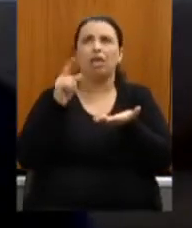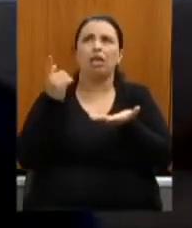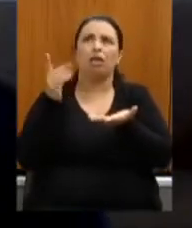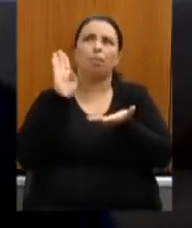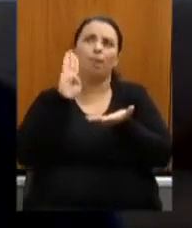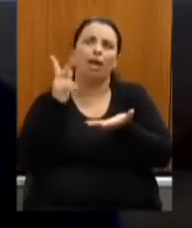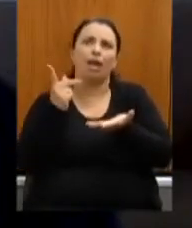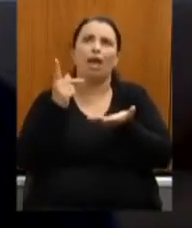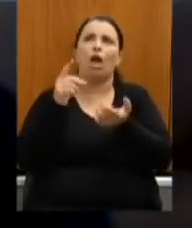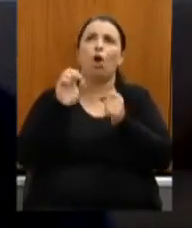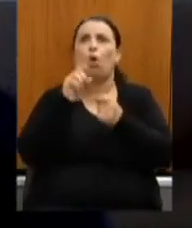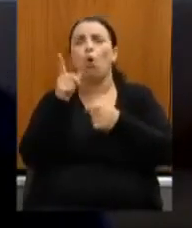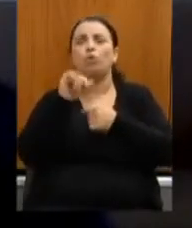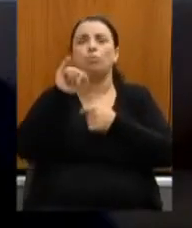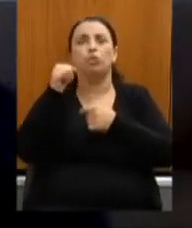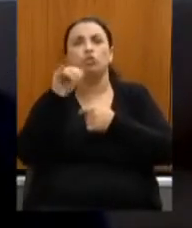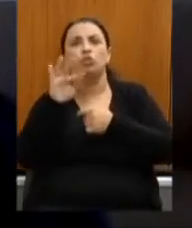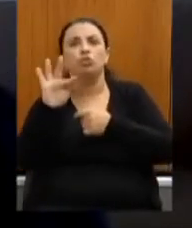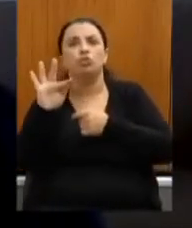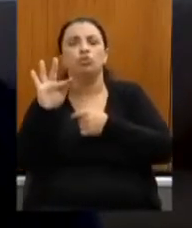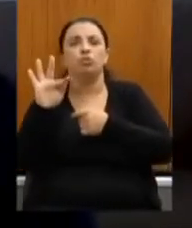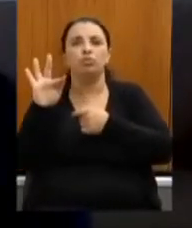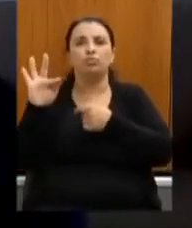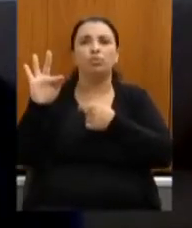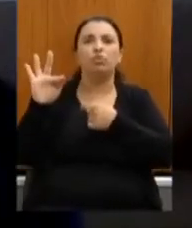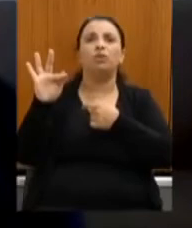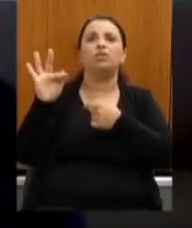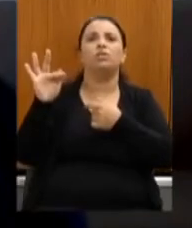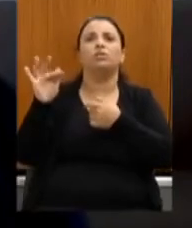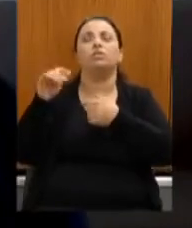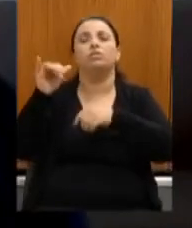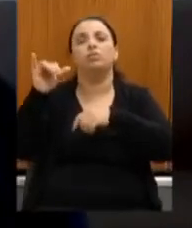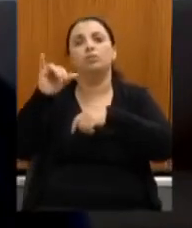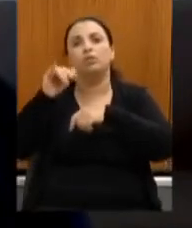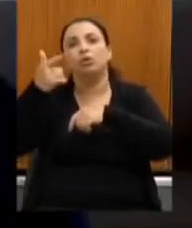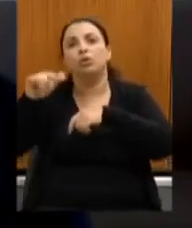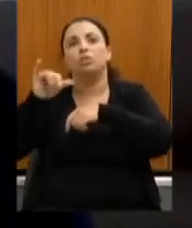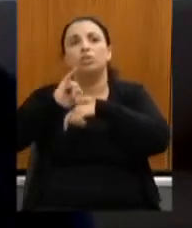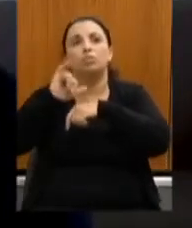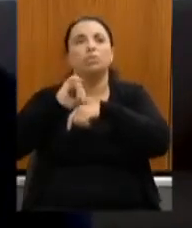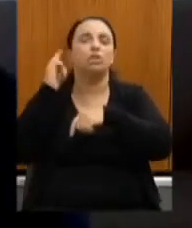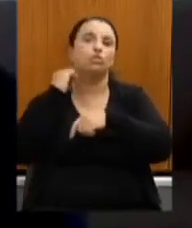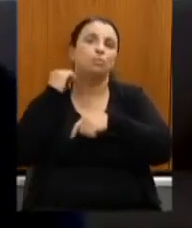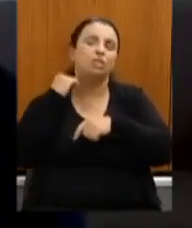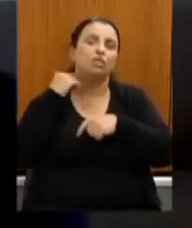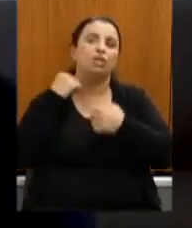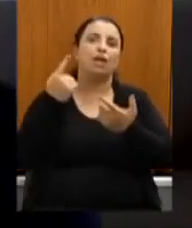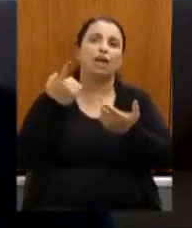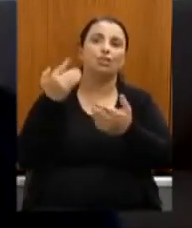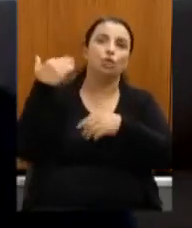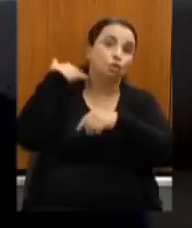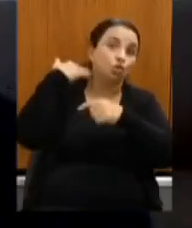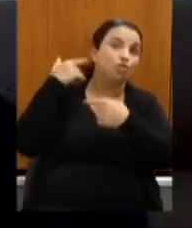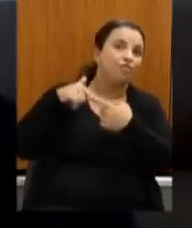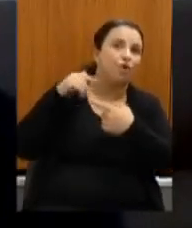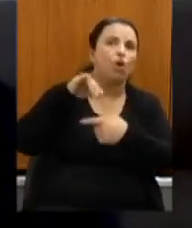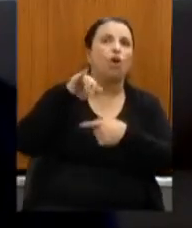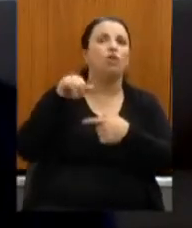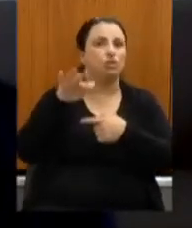Fora nas subcapitais de Minas Gerais nas regiões mais ricas ou de Uberlândia não sei